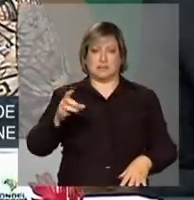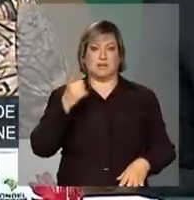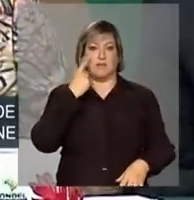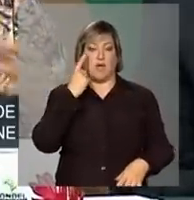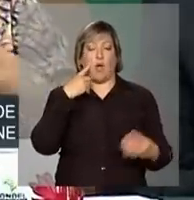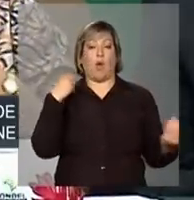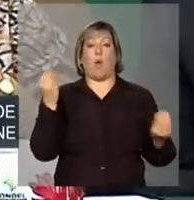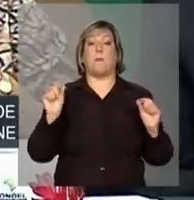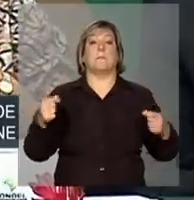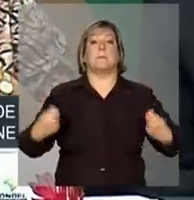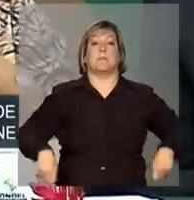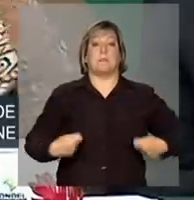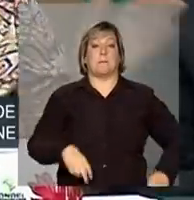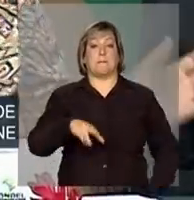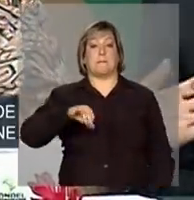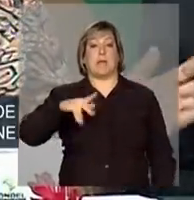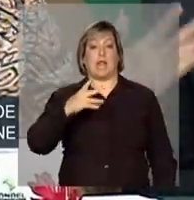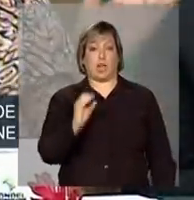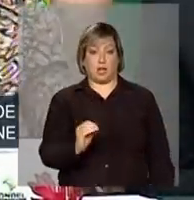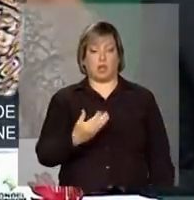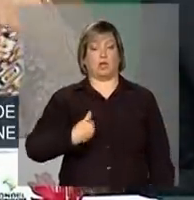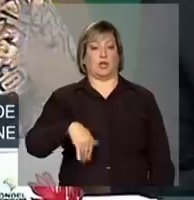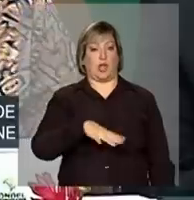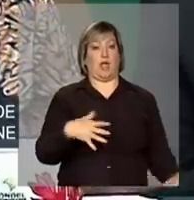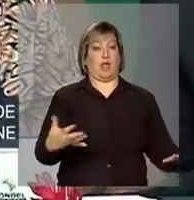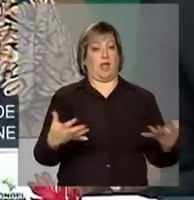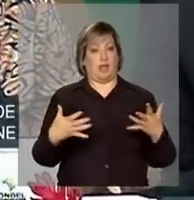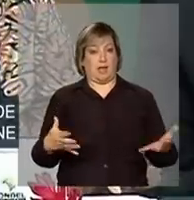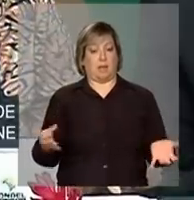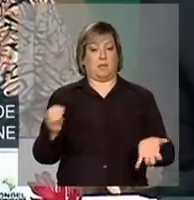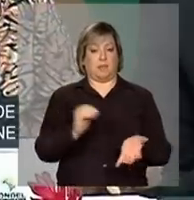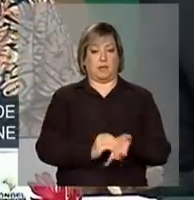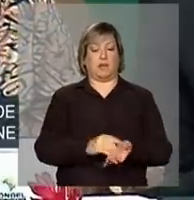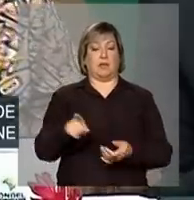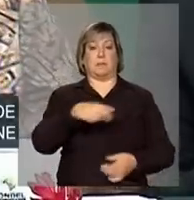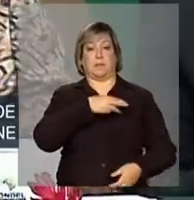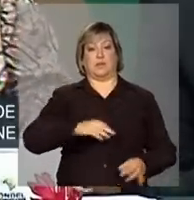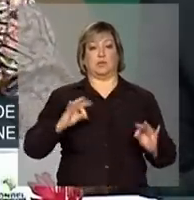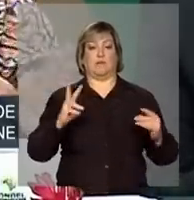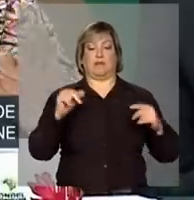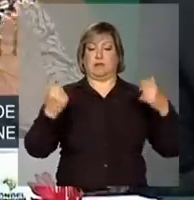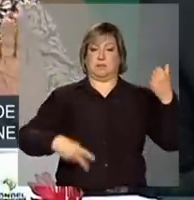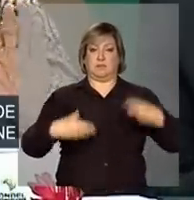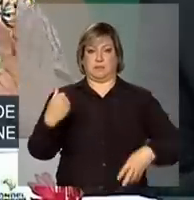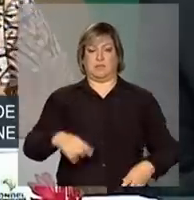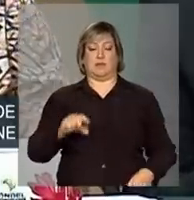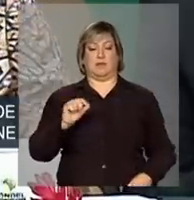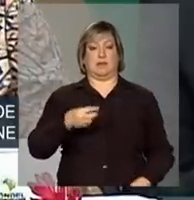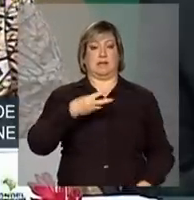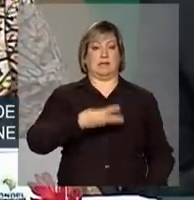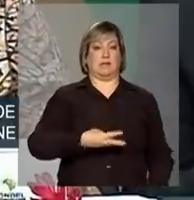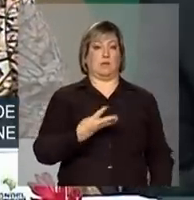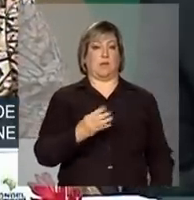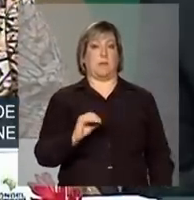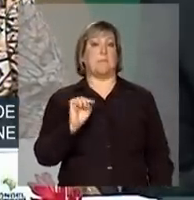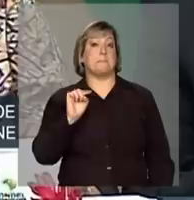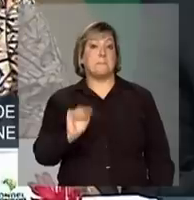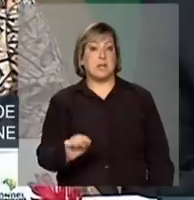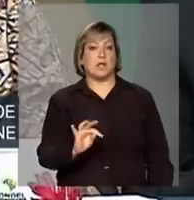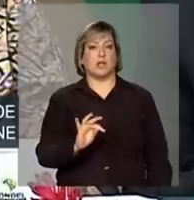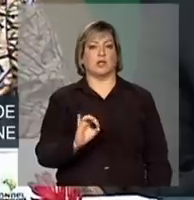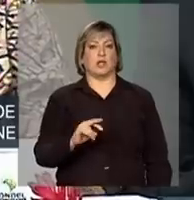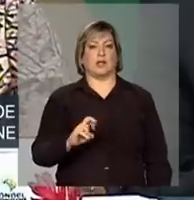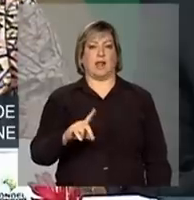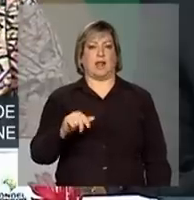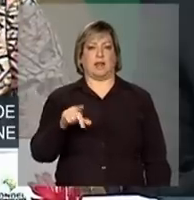e nós pretendemos colocar, vai ser explicado pelos ministros, 340 mil toneladas